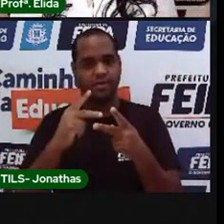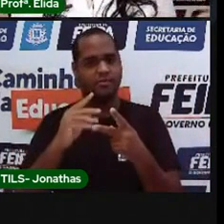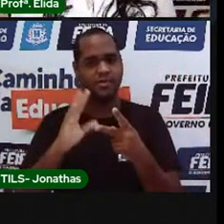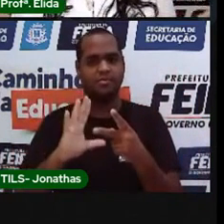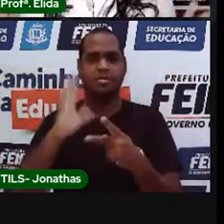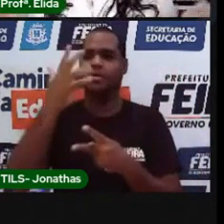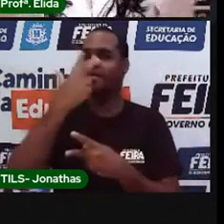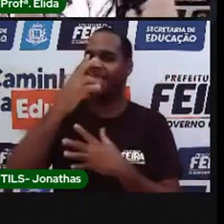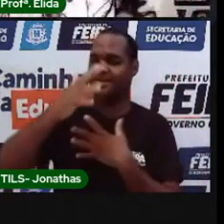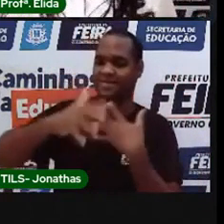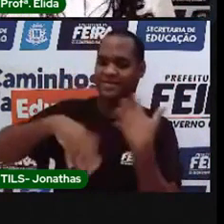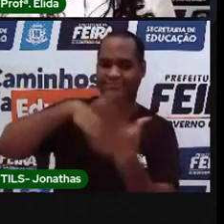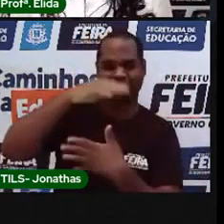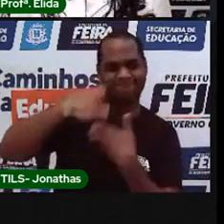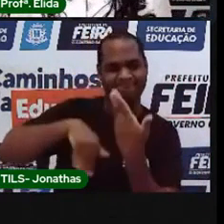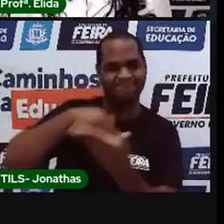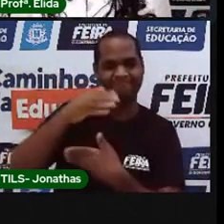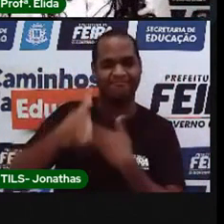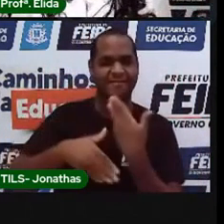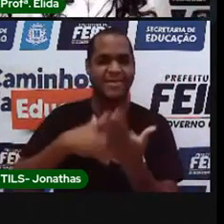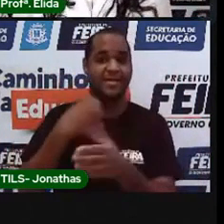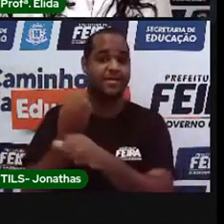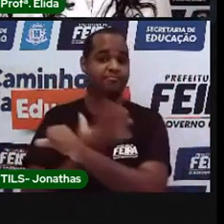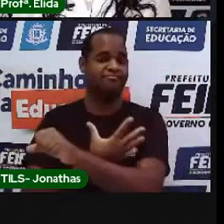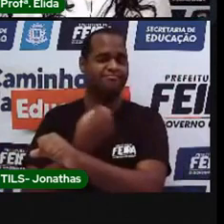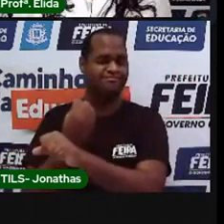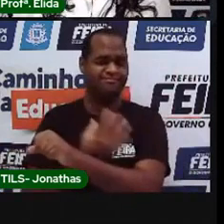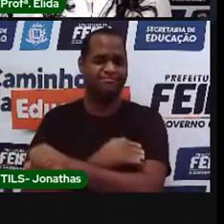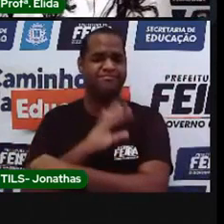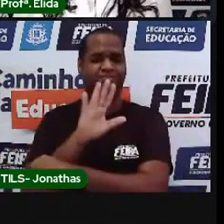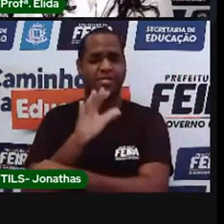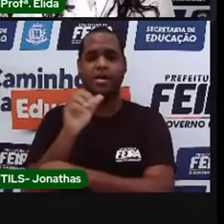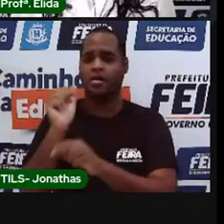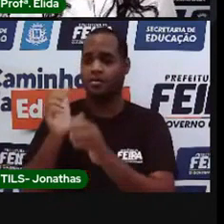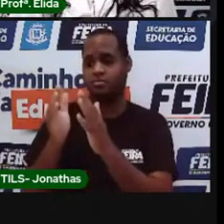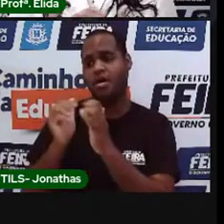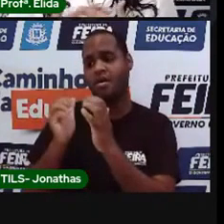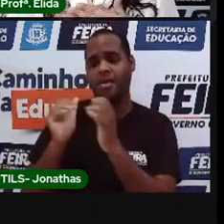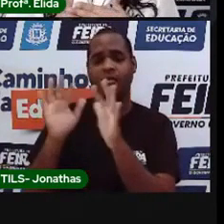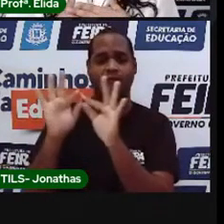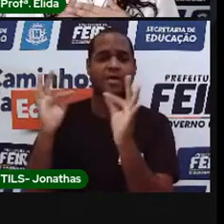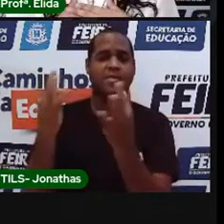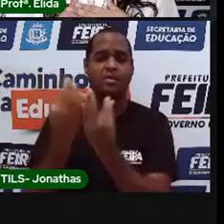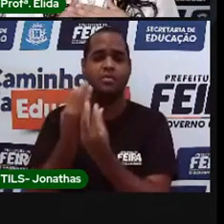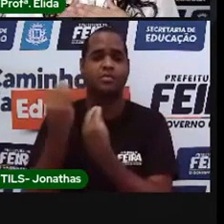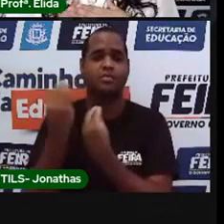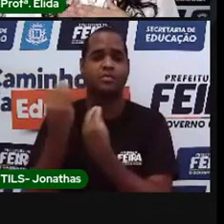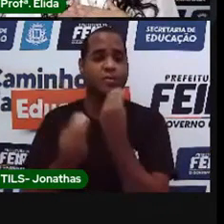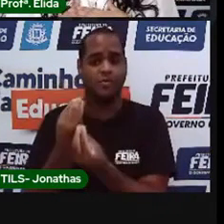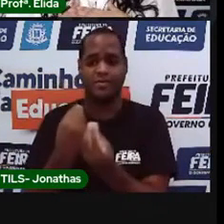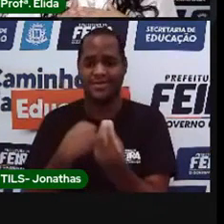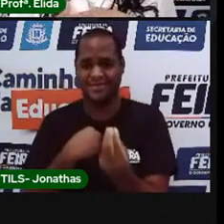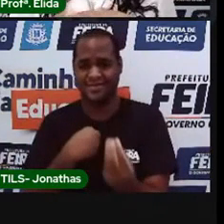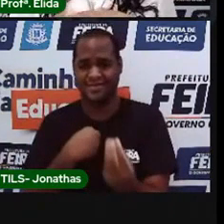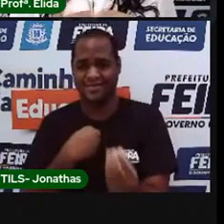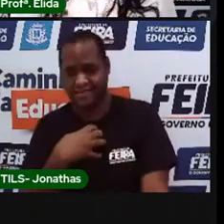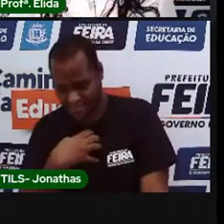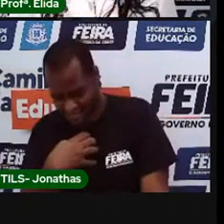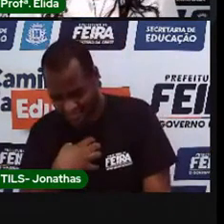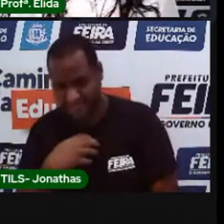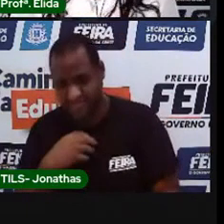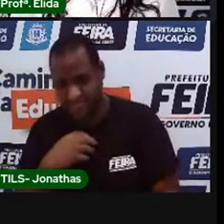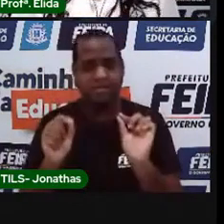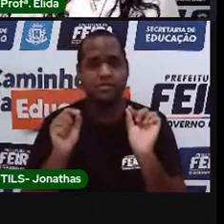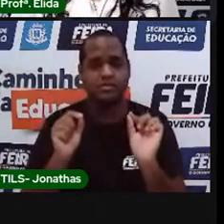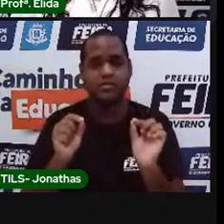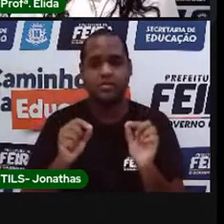essa bagunça, poderá pedir ajuda à sua família para entender o que está sentindo e